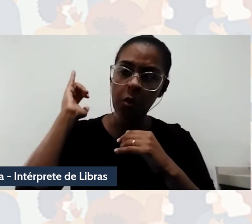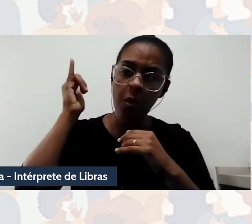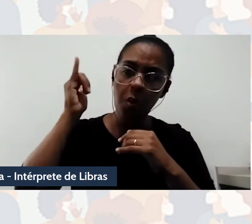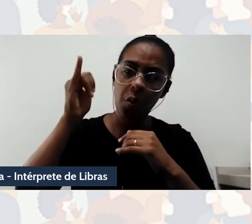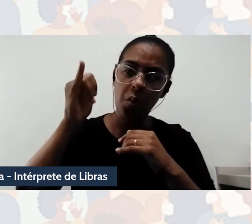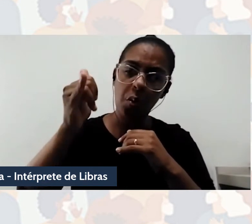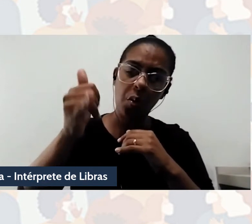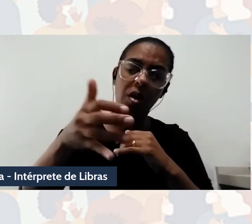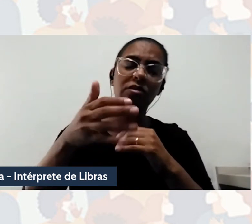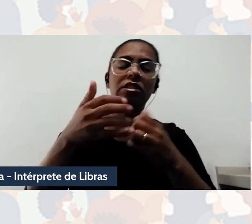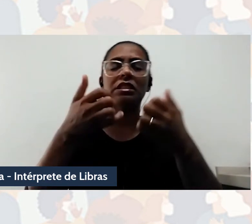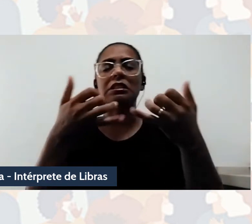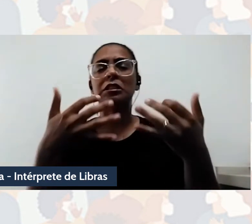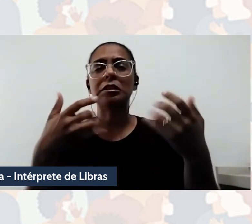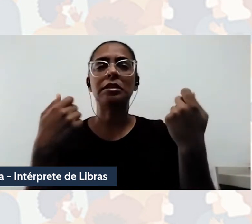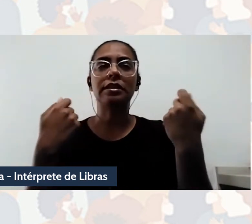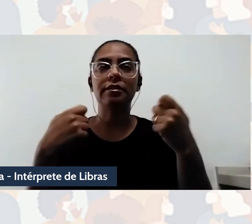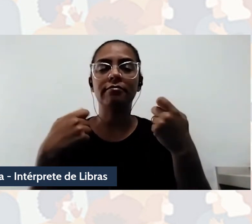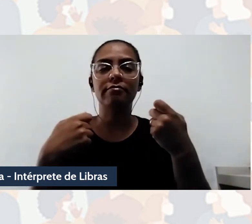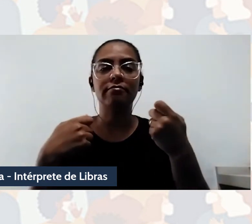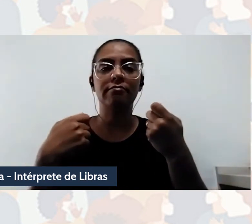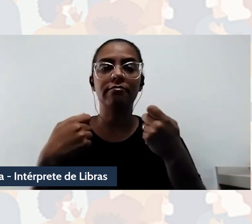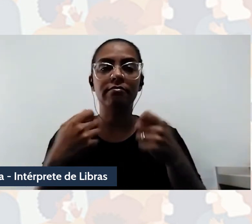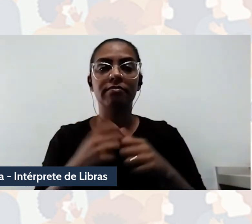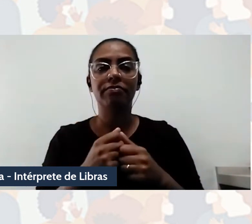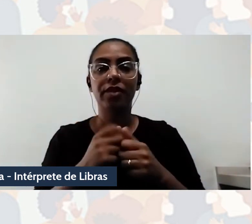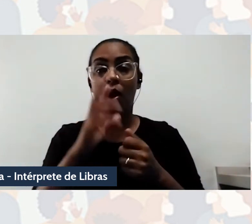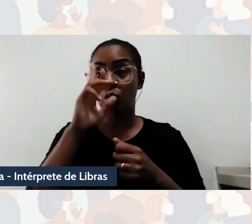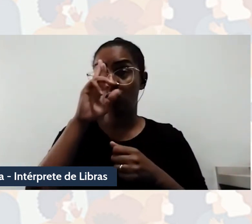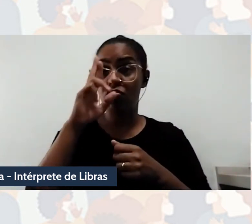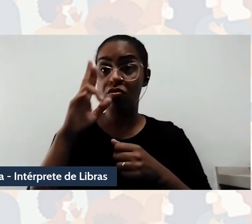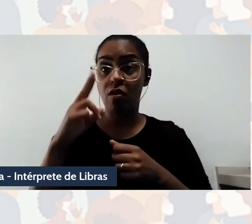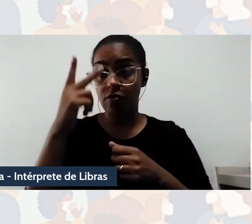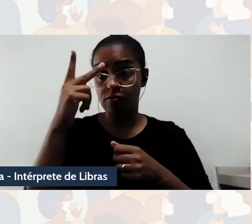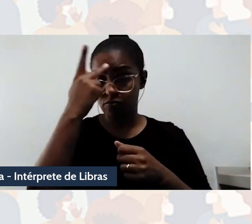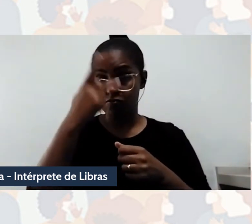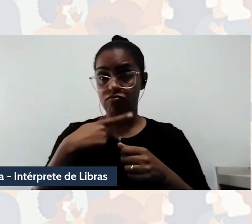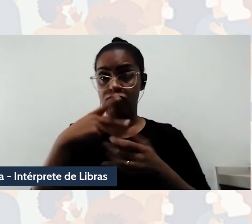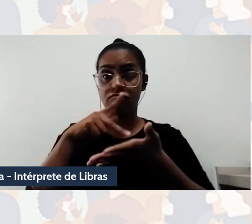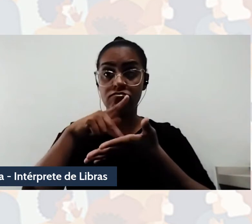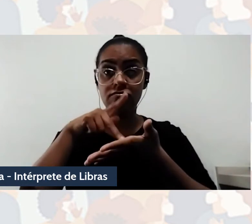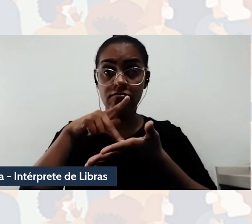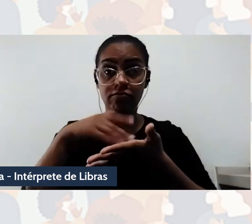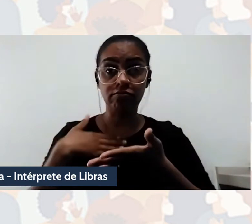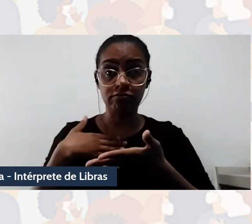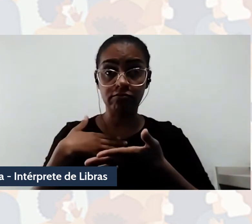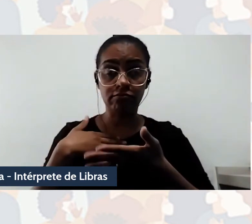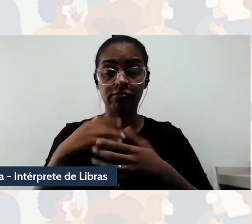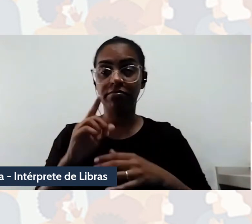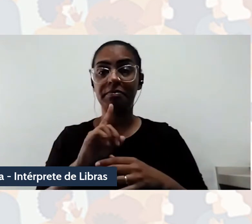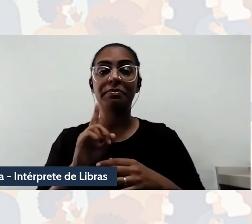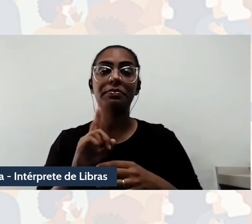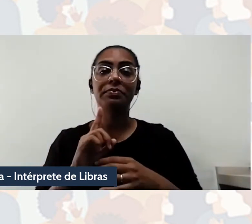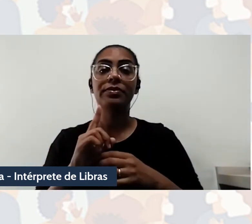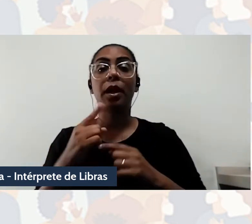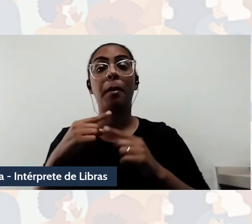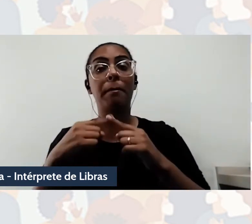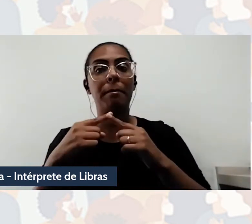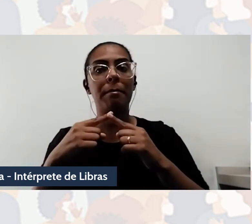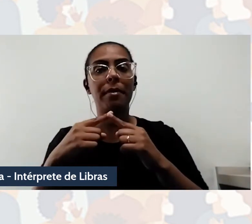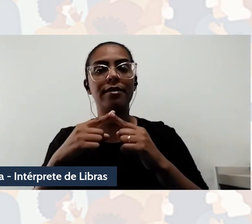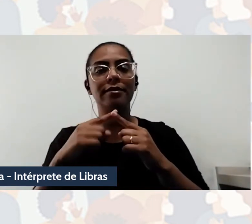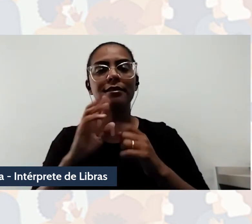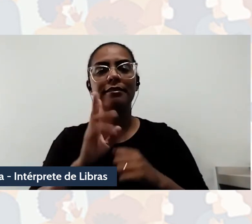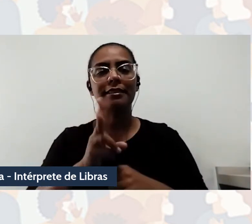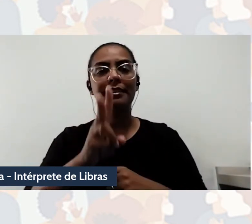que demanda igualmente não ser o dono, não ser a dona da verdade ou das verdades, por essa ser um processo de construção e desconstrução constante.